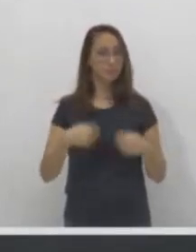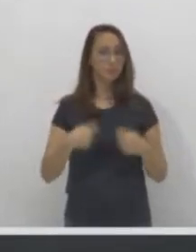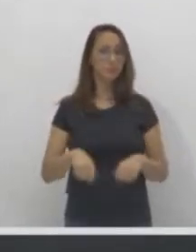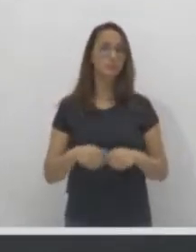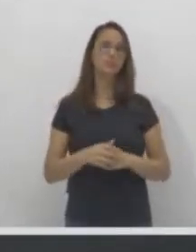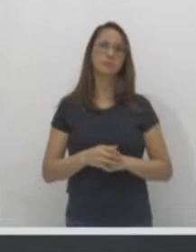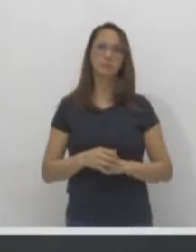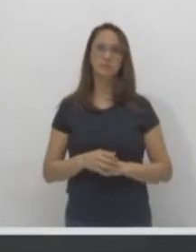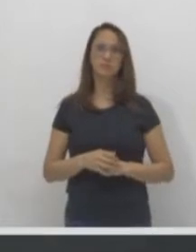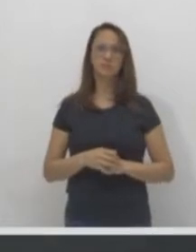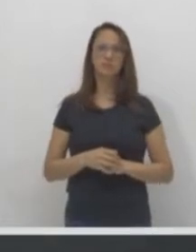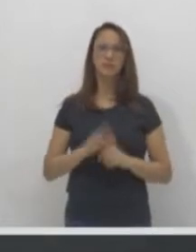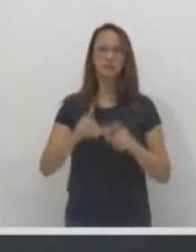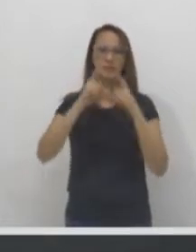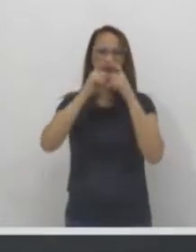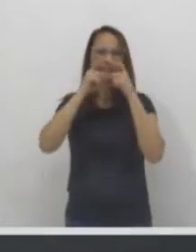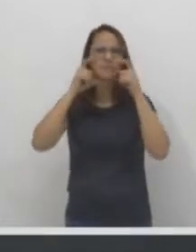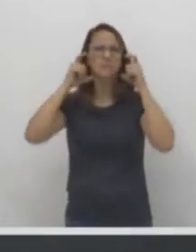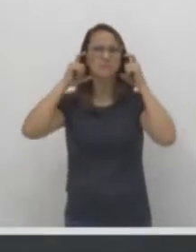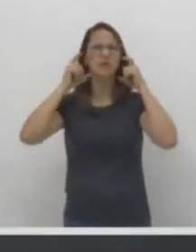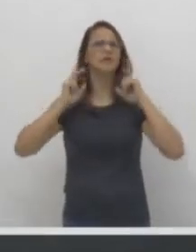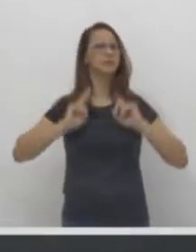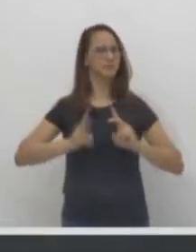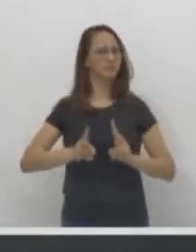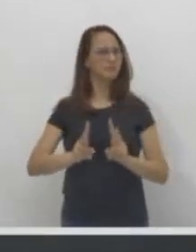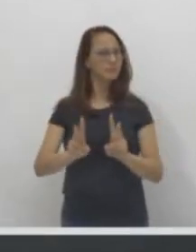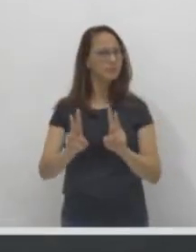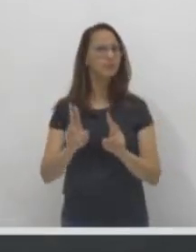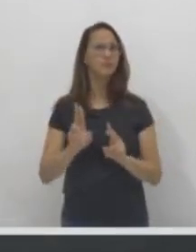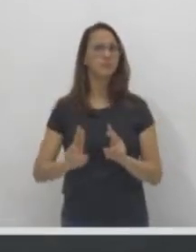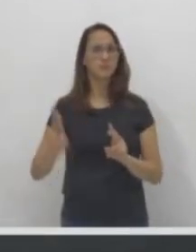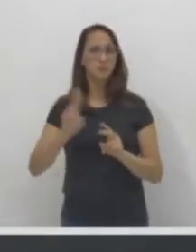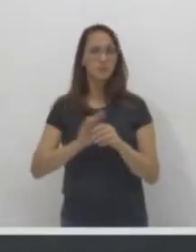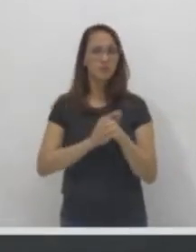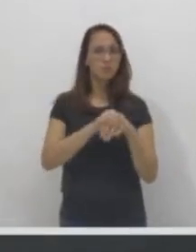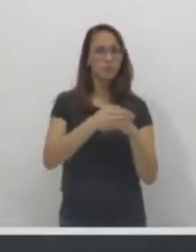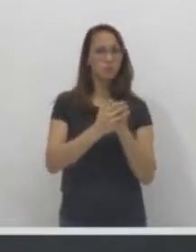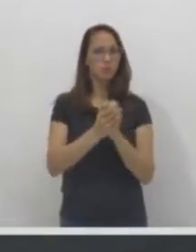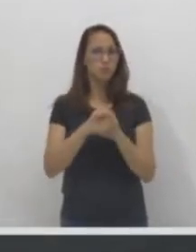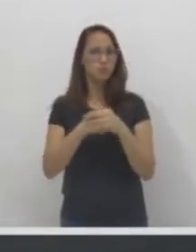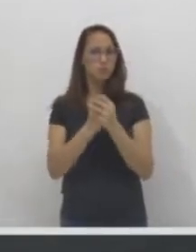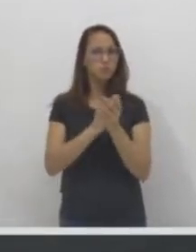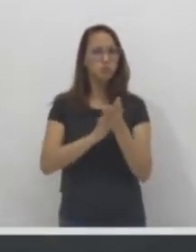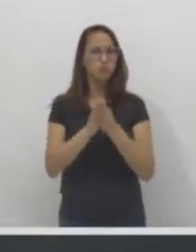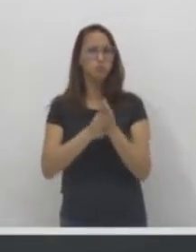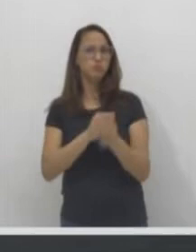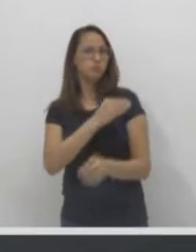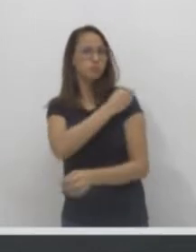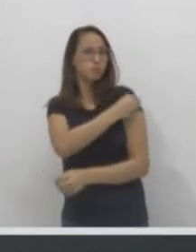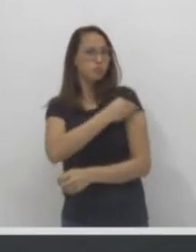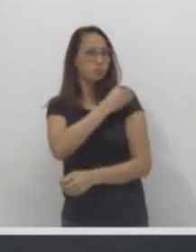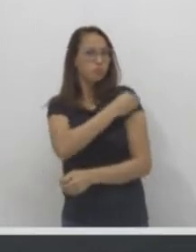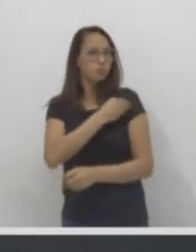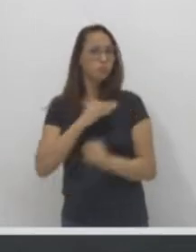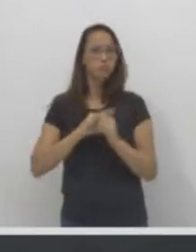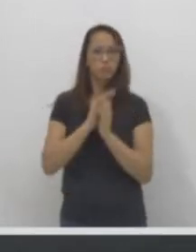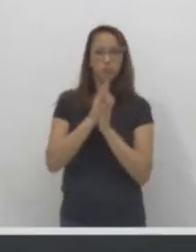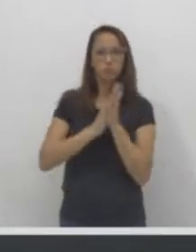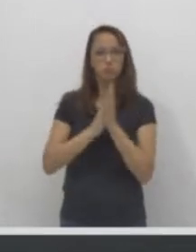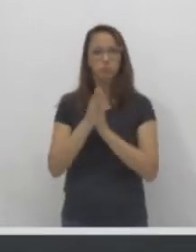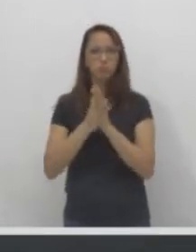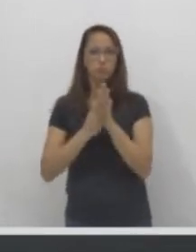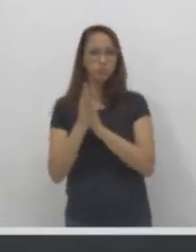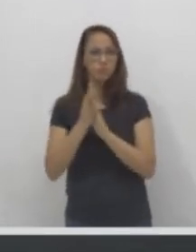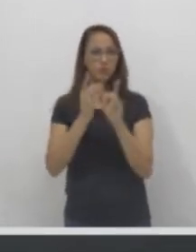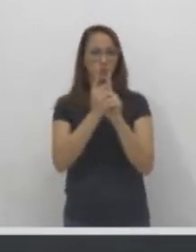sobre isso. Usar máscara, álcool em gel, lavar a mão com água de sabão, manter distanciamento. Tudo isso é super importante